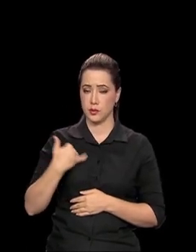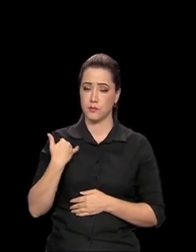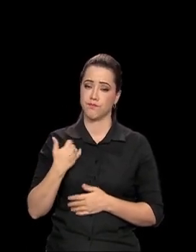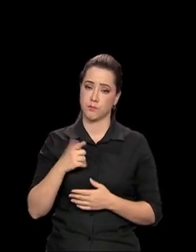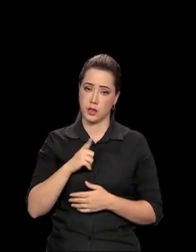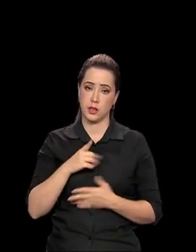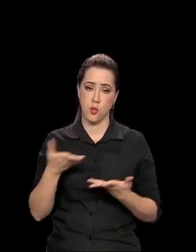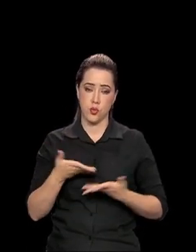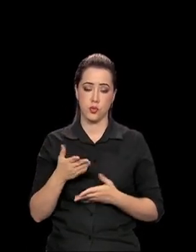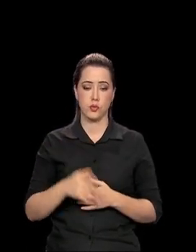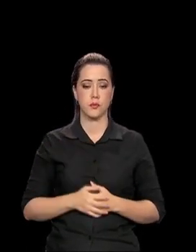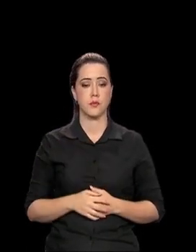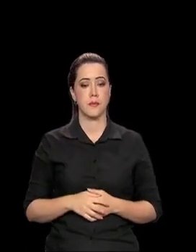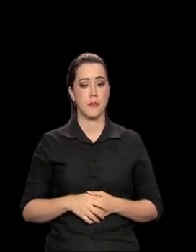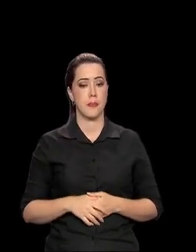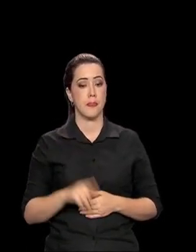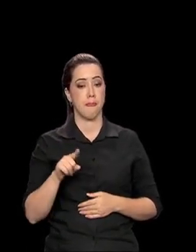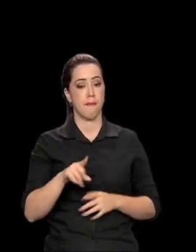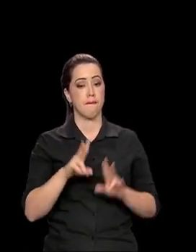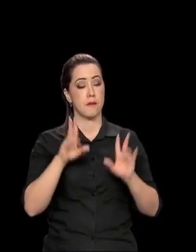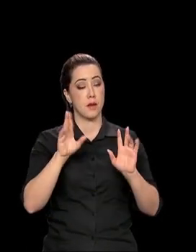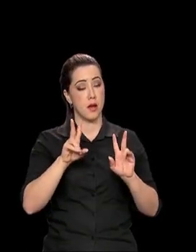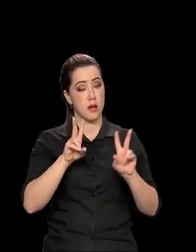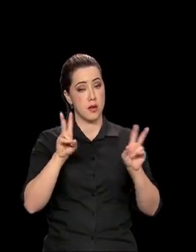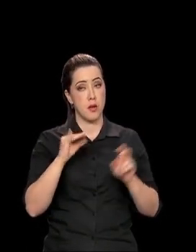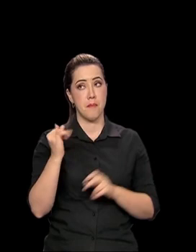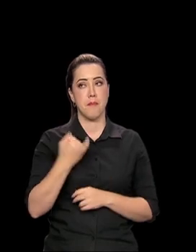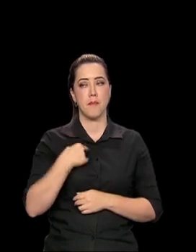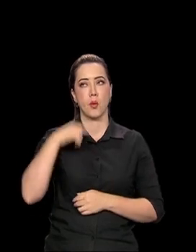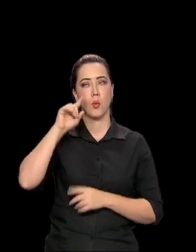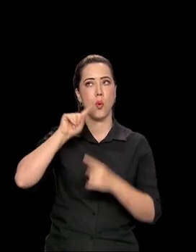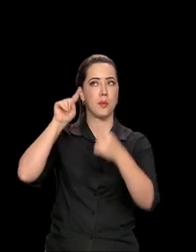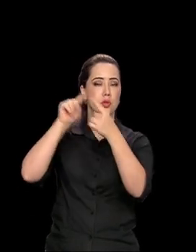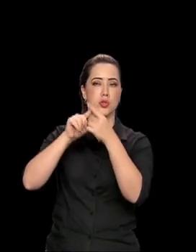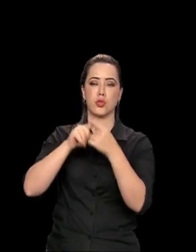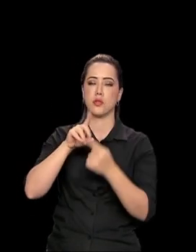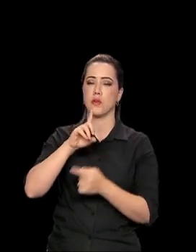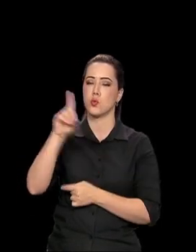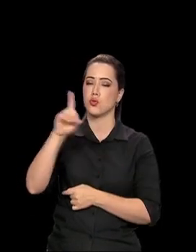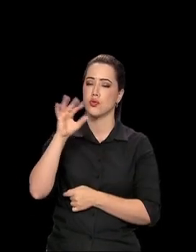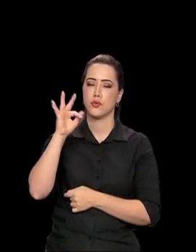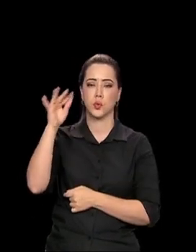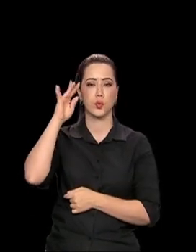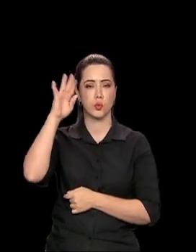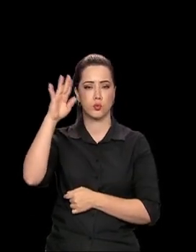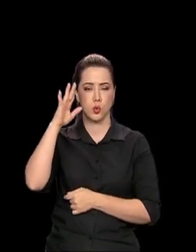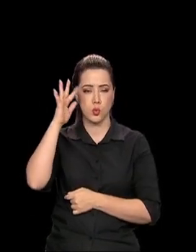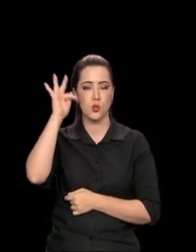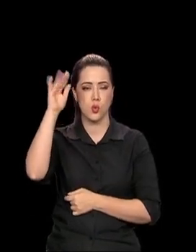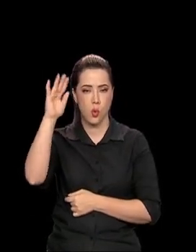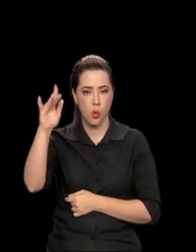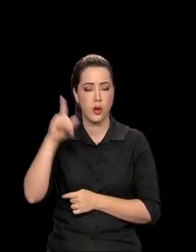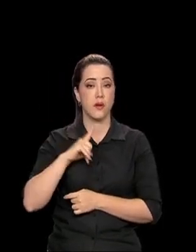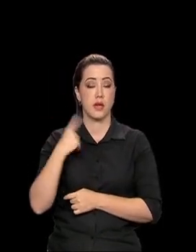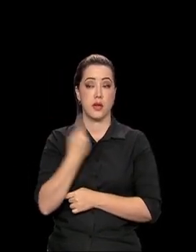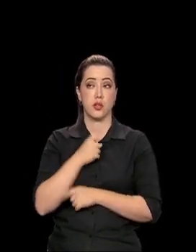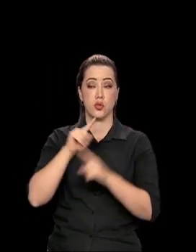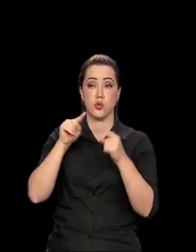sonho no dia que a gente vai falar só com a prevenção e não sobre os dados que temos tão alarmantes.